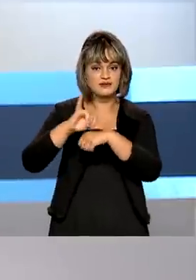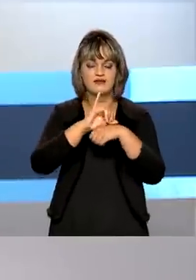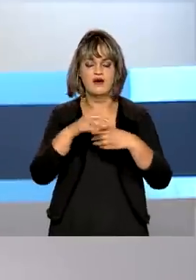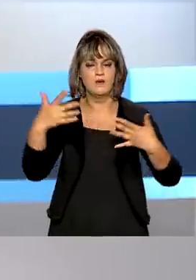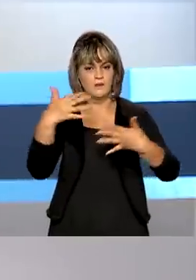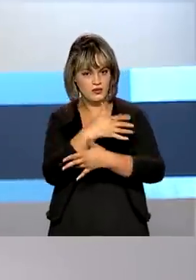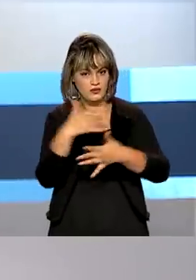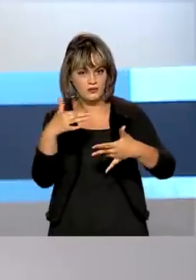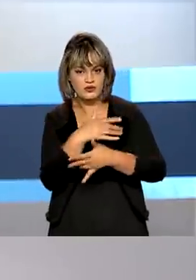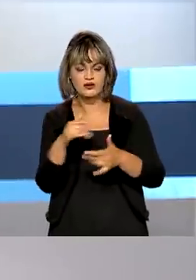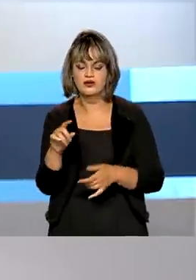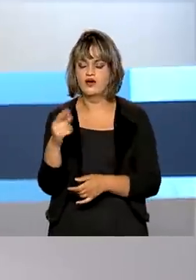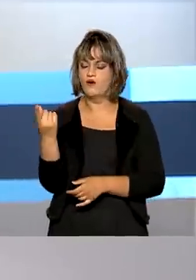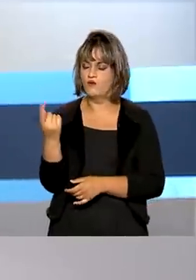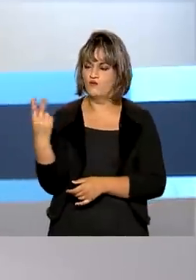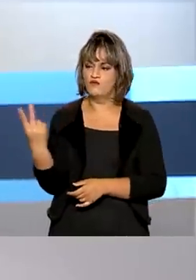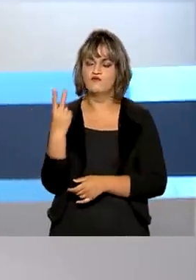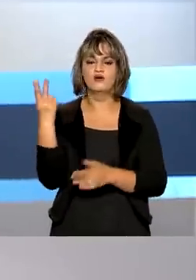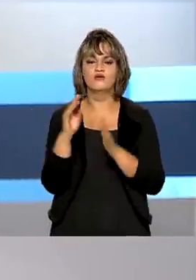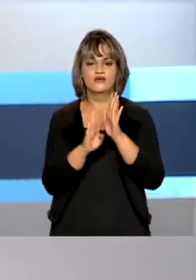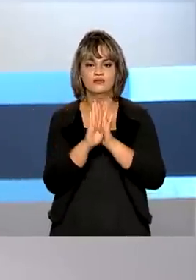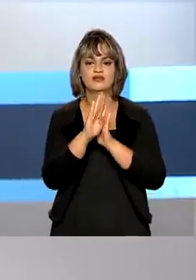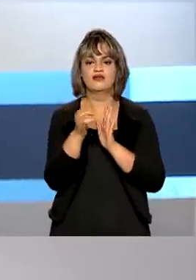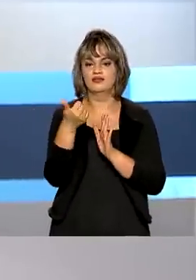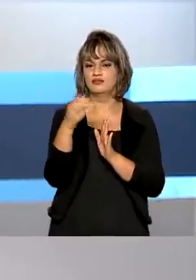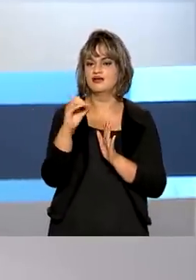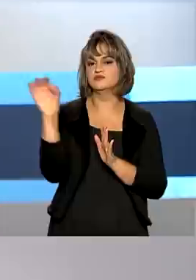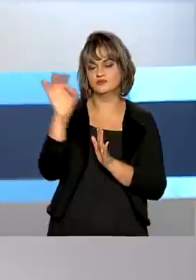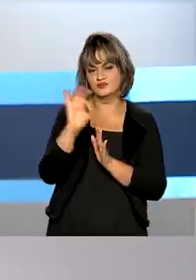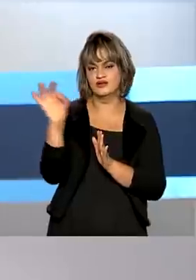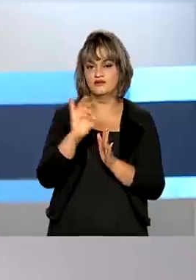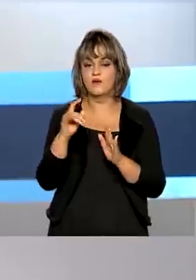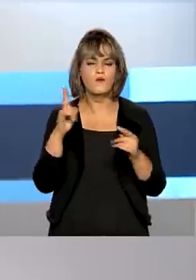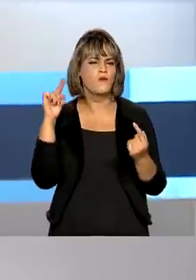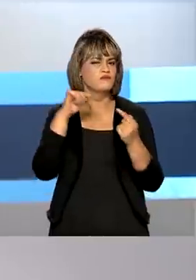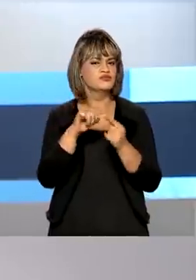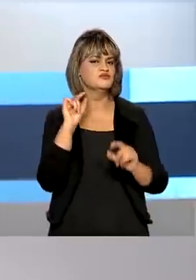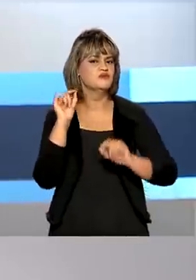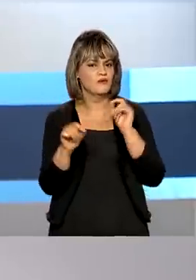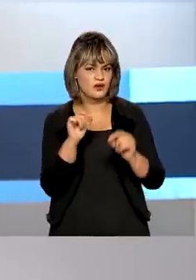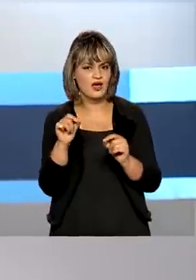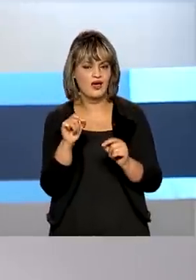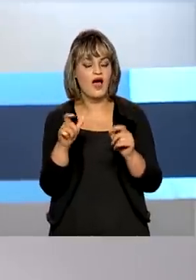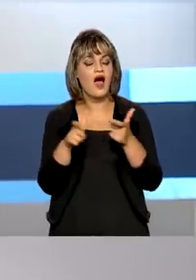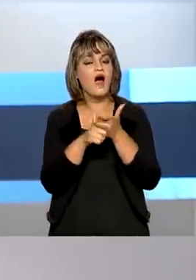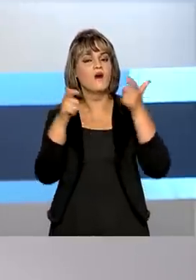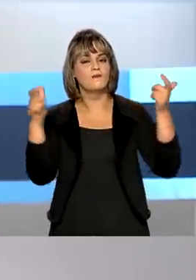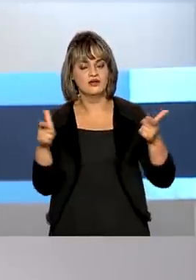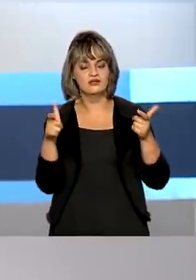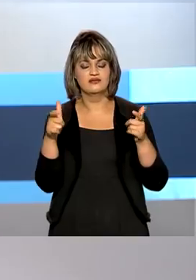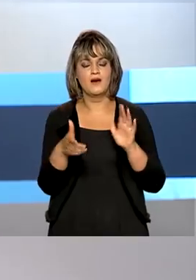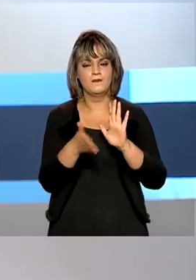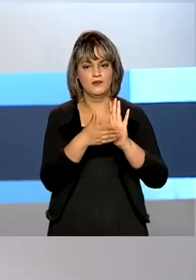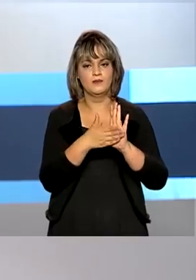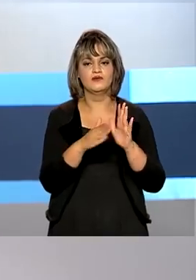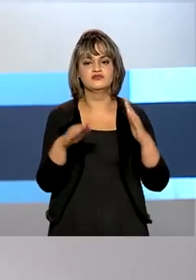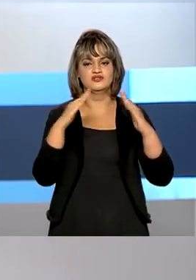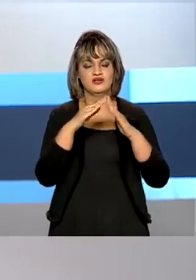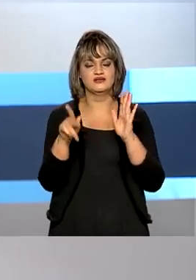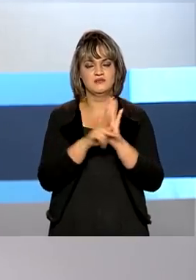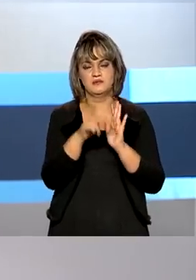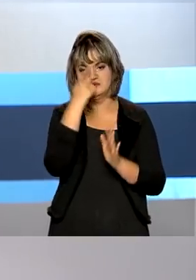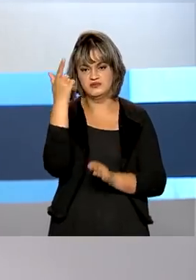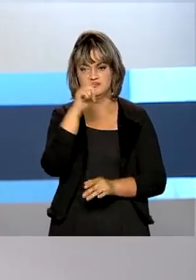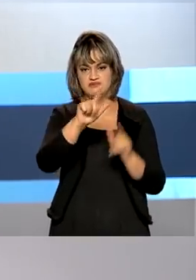metropolitanas, o valor será aumentado em 10%. A meta, segundo o governo, é ampliar a oferta de moradias no